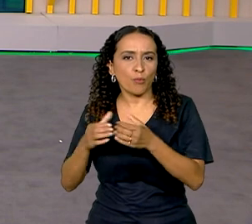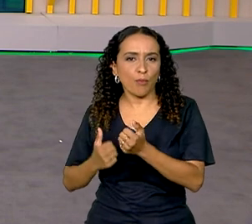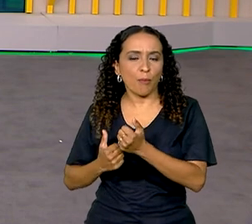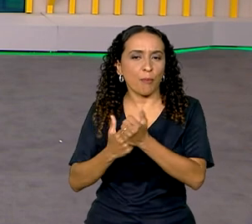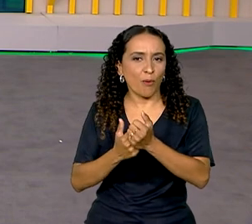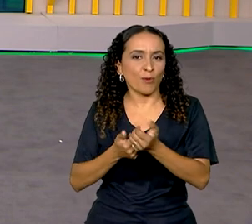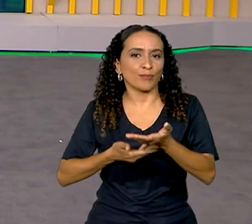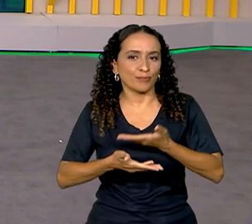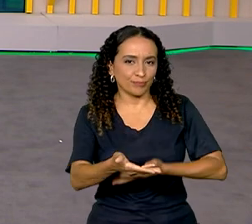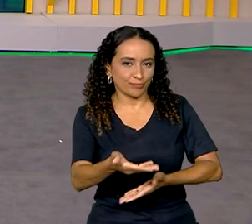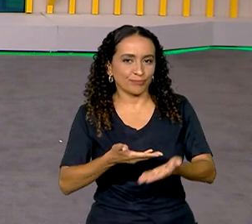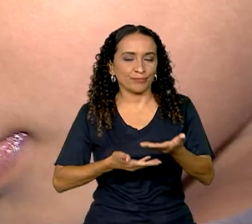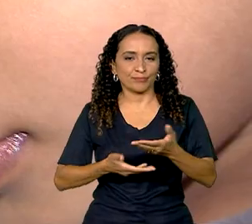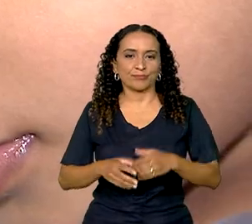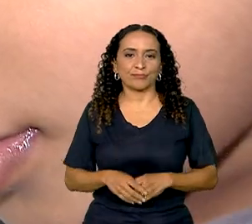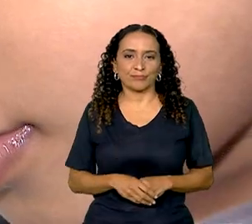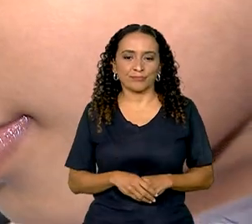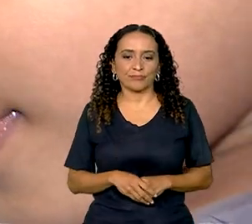e assistência.